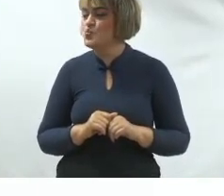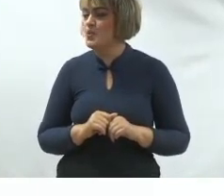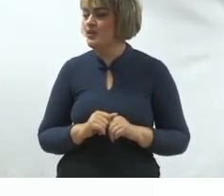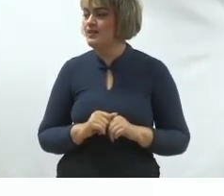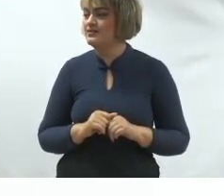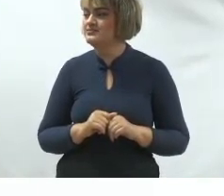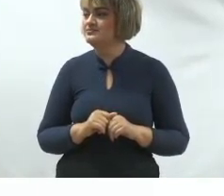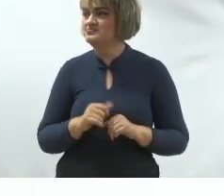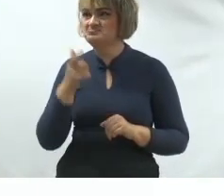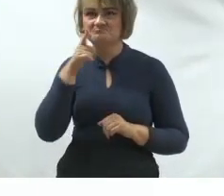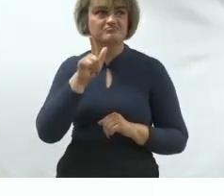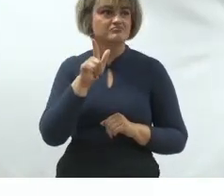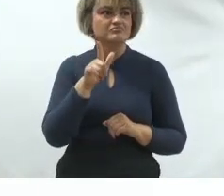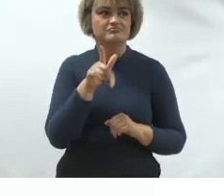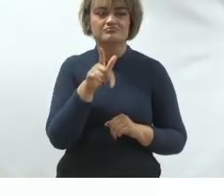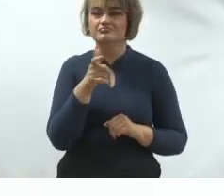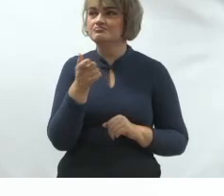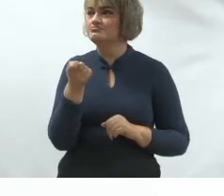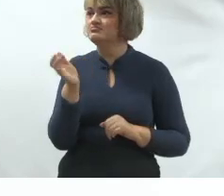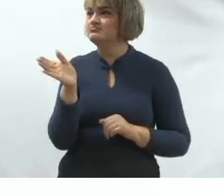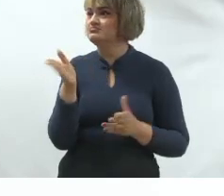Eu acho que eu estou apontando para lugar errado.